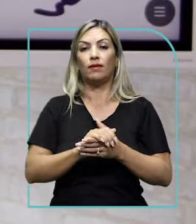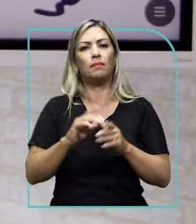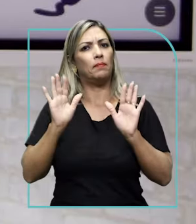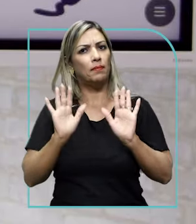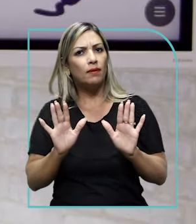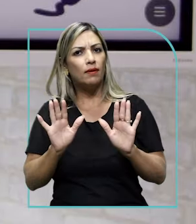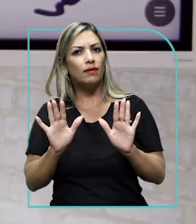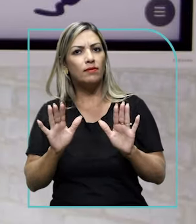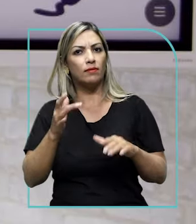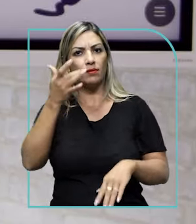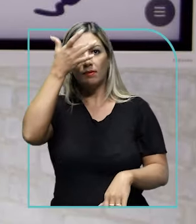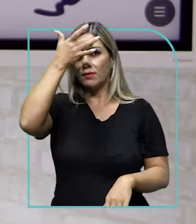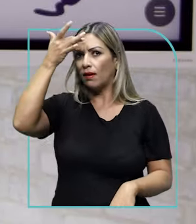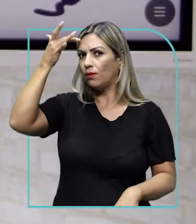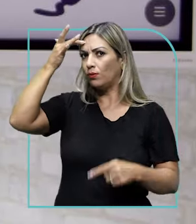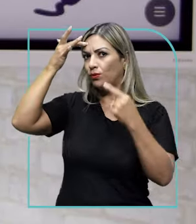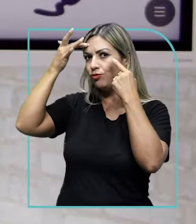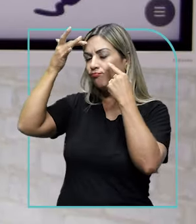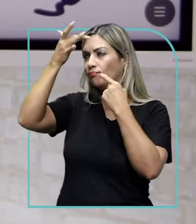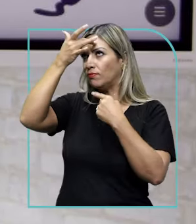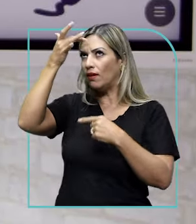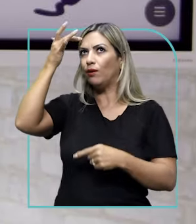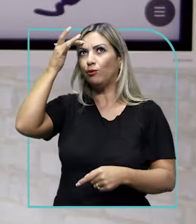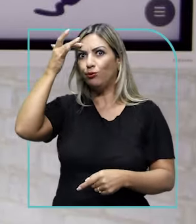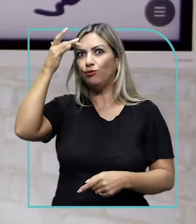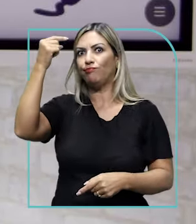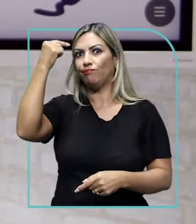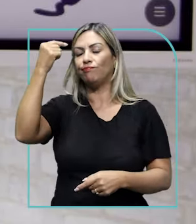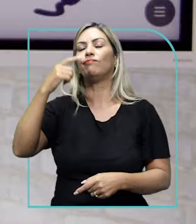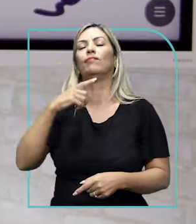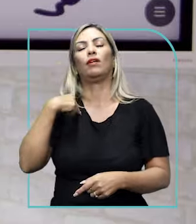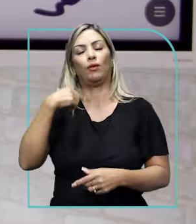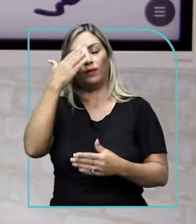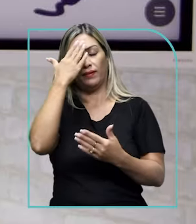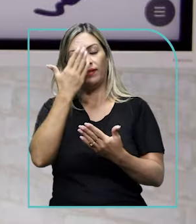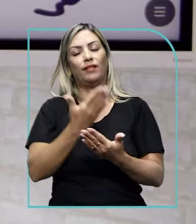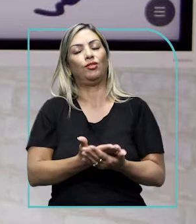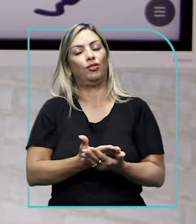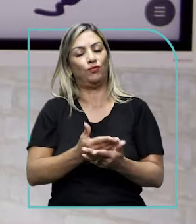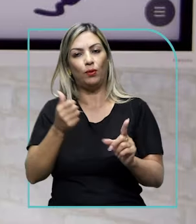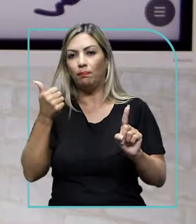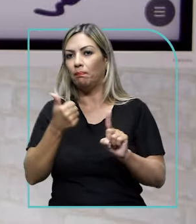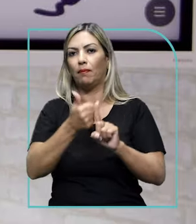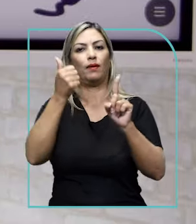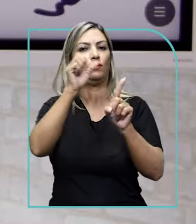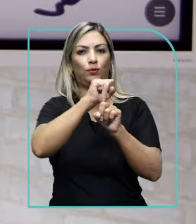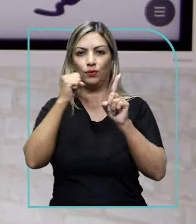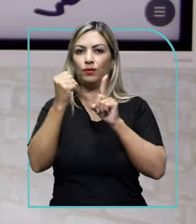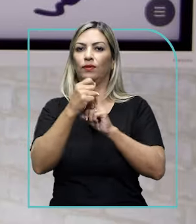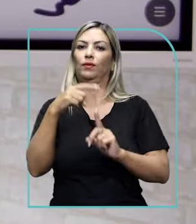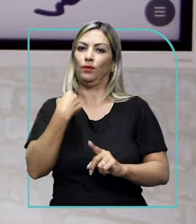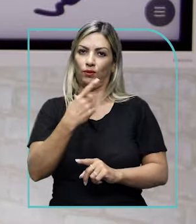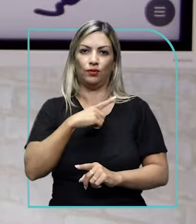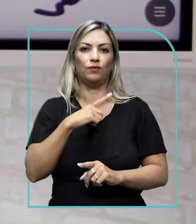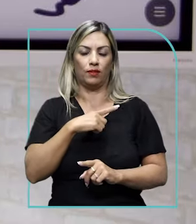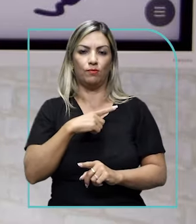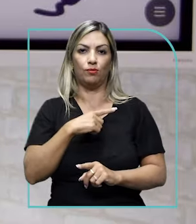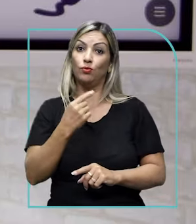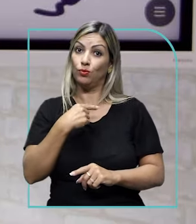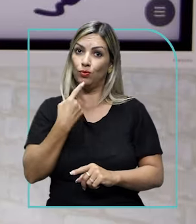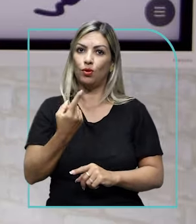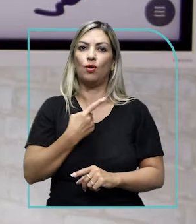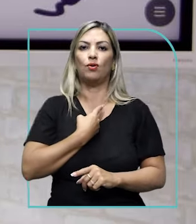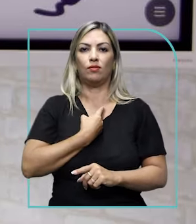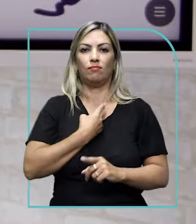Mas a questão da saúde mental, pessoal, isso eu acredito que foi o maior impacto social que nós tivemos. Nós